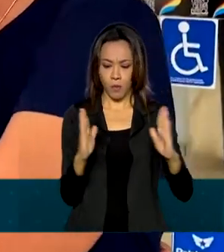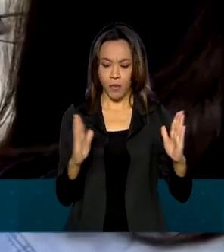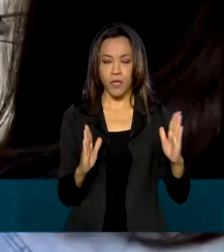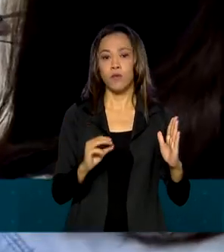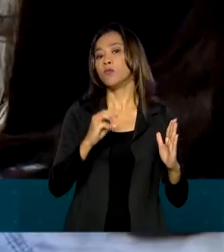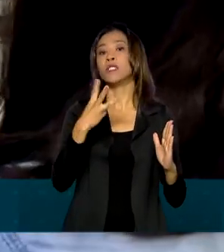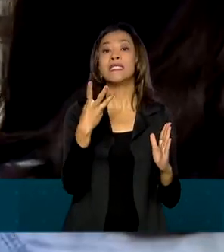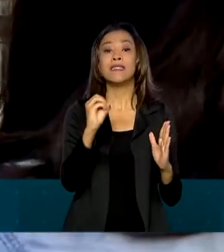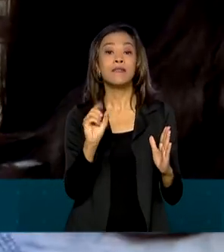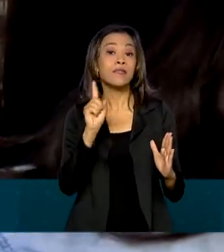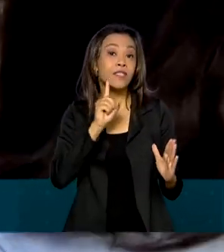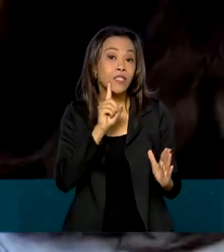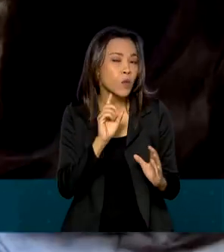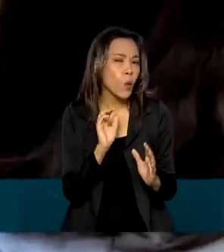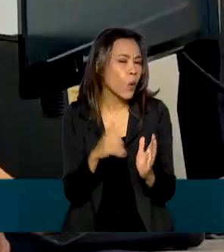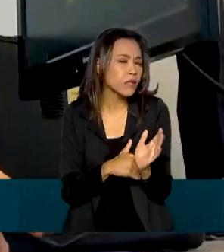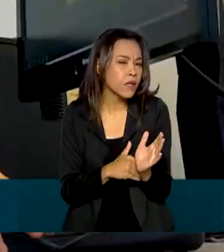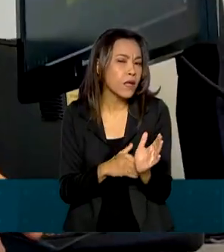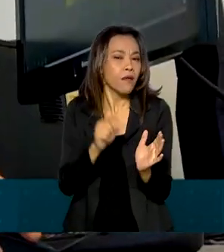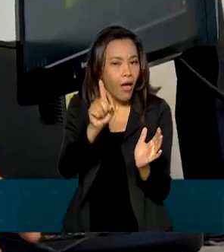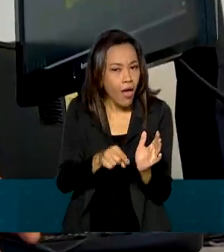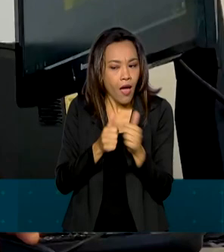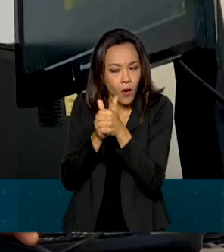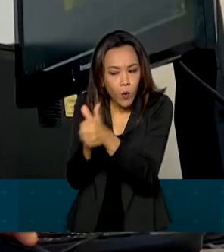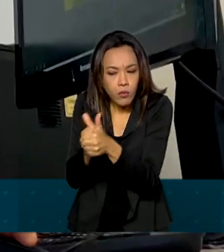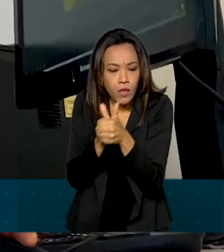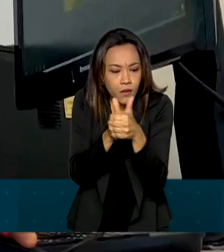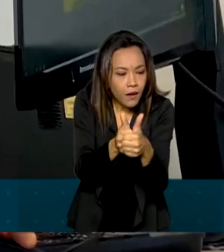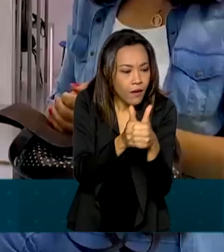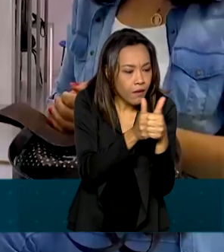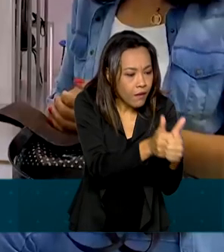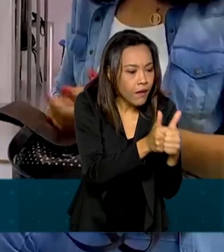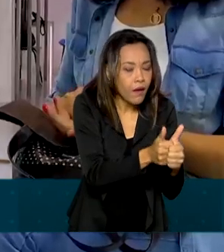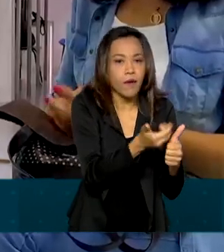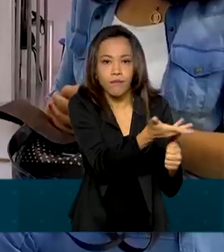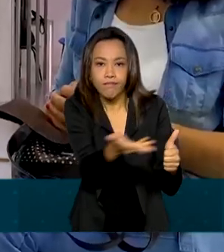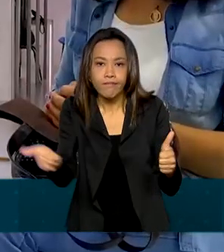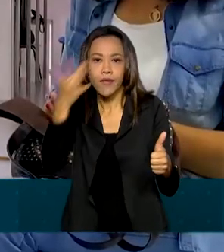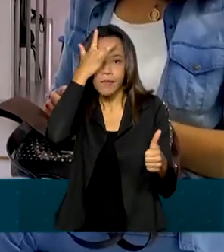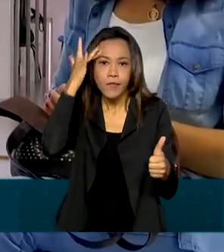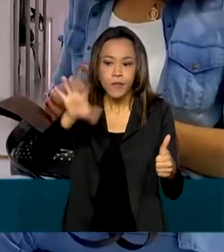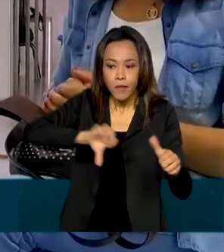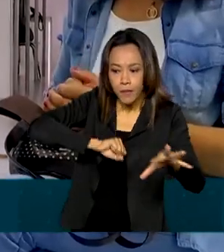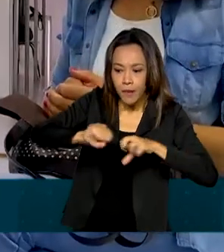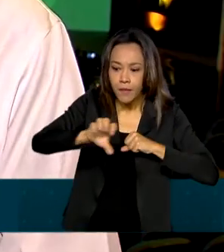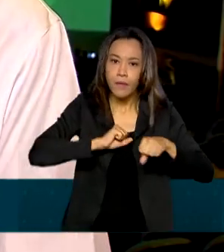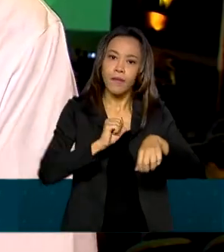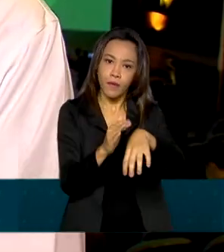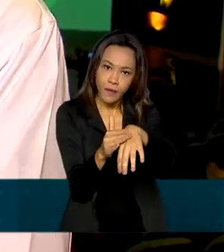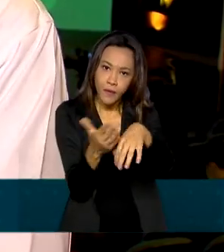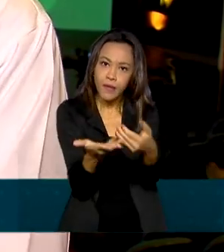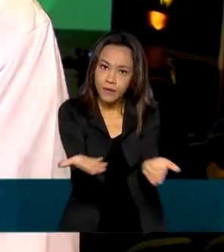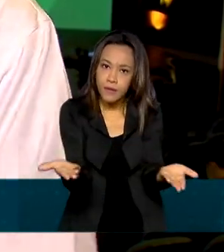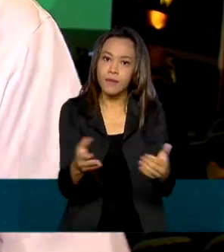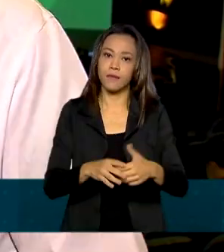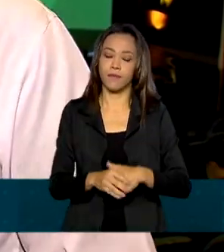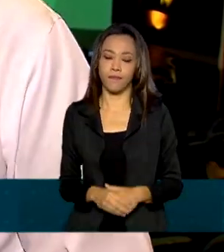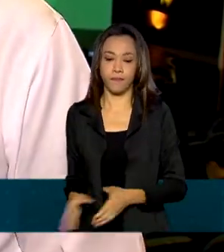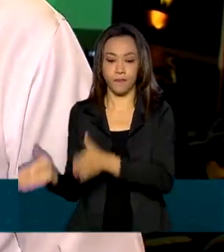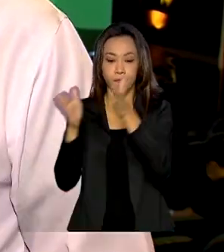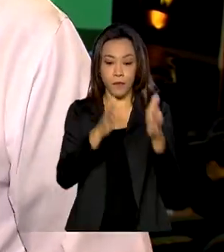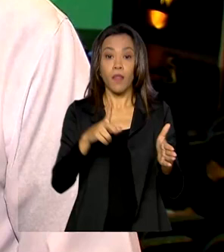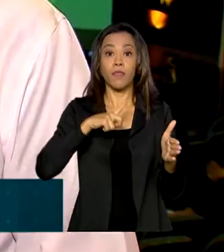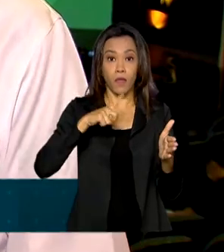de 30 dias. O segredo tem sido acompanhar e tratar de perto os casos identificados da doença. Nós temos esses dados